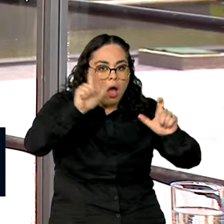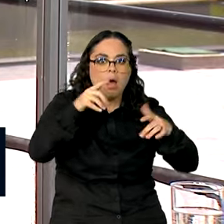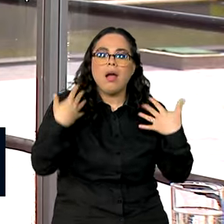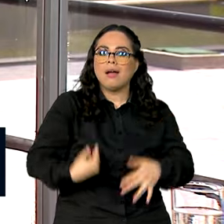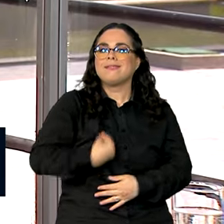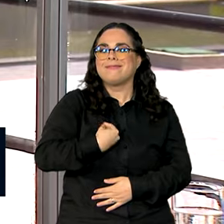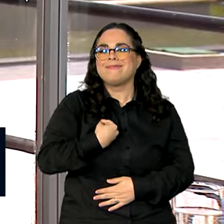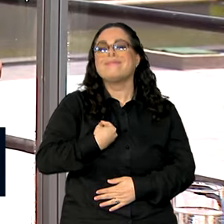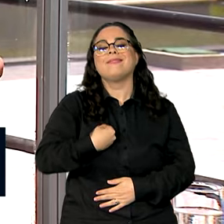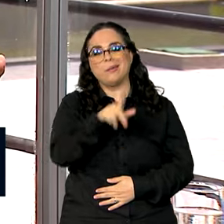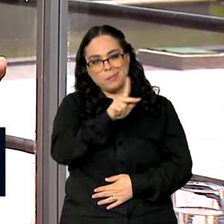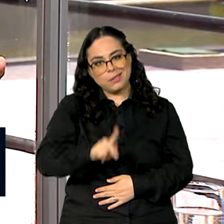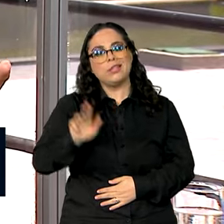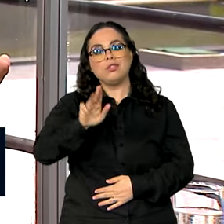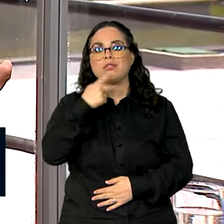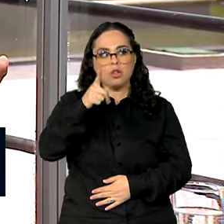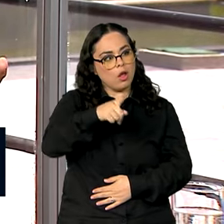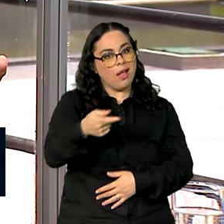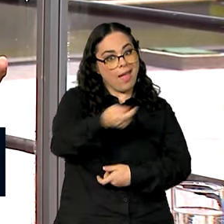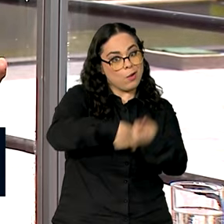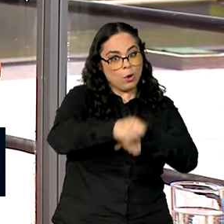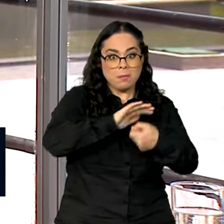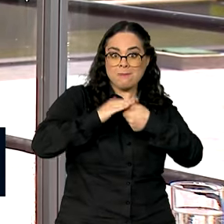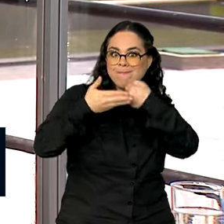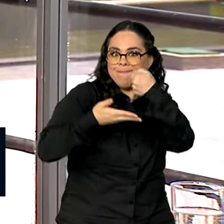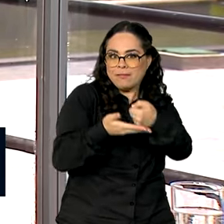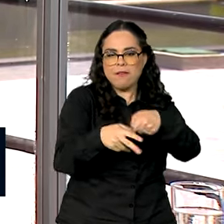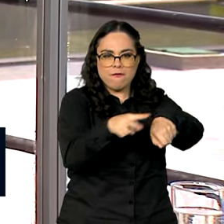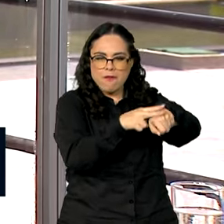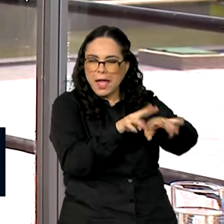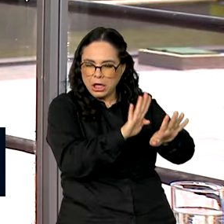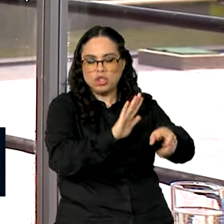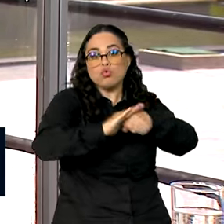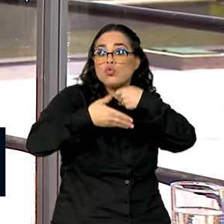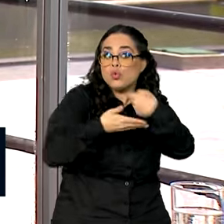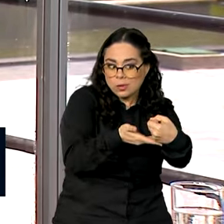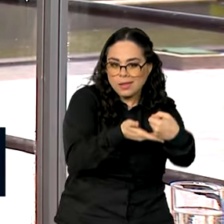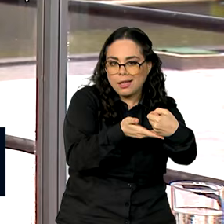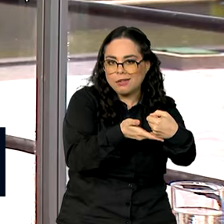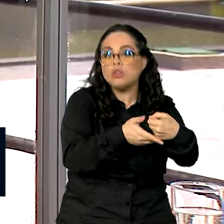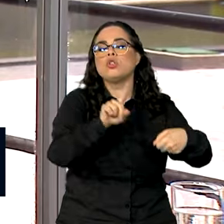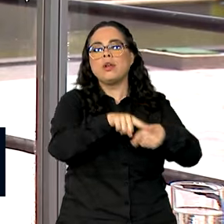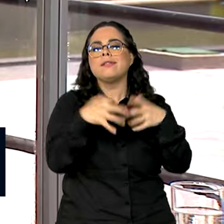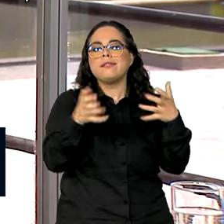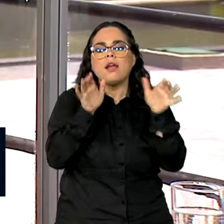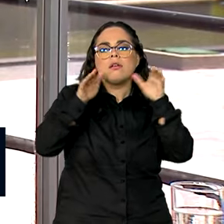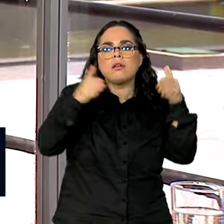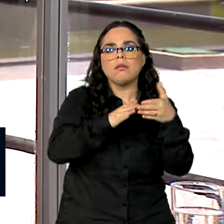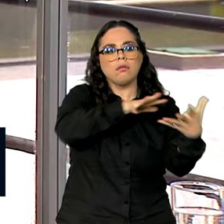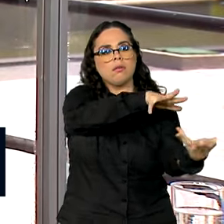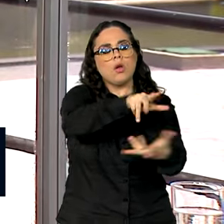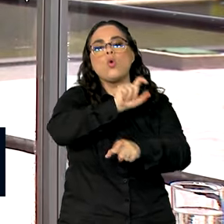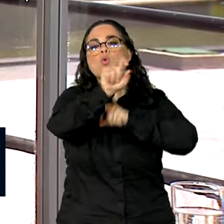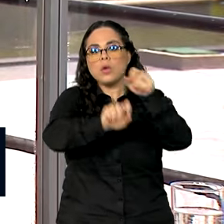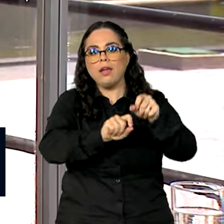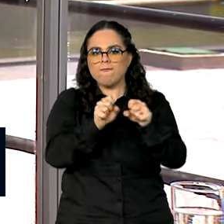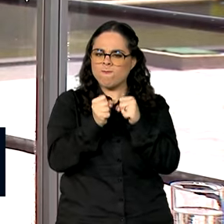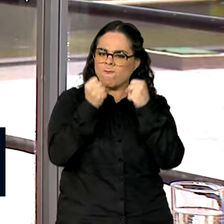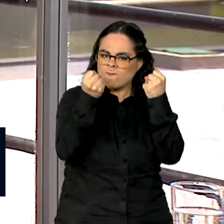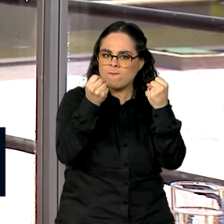decidiu apostar na nova economia, que é a economia verde. Só que nós queremos, nesses fóruns internacionais, defender o que ele tem